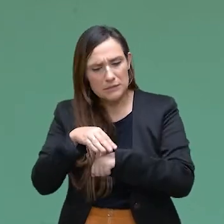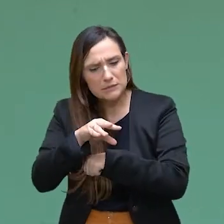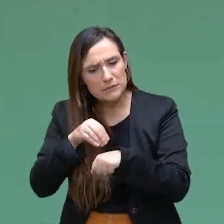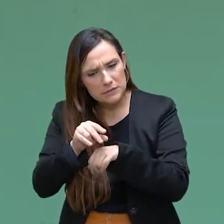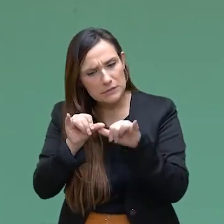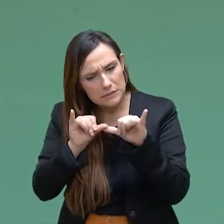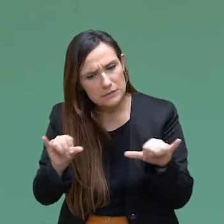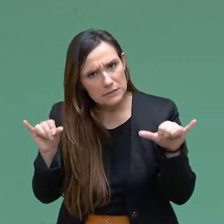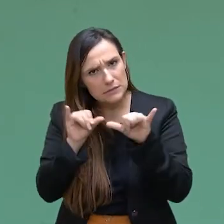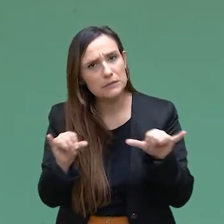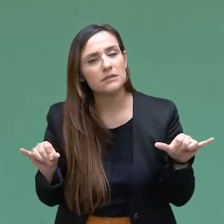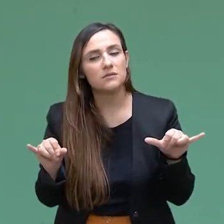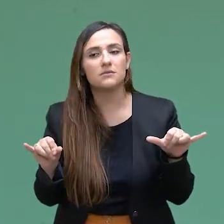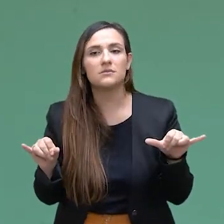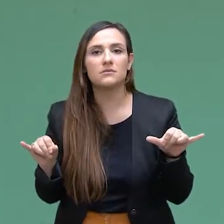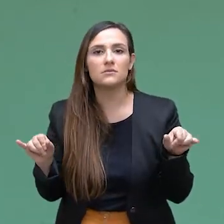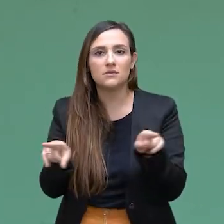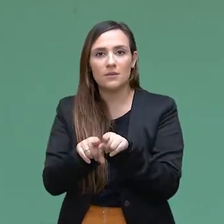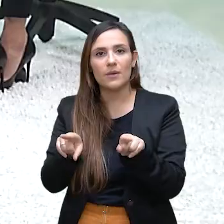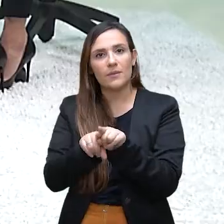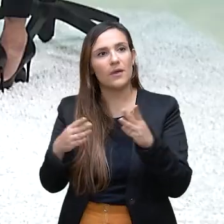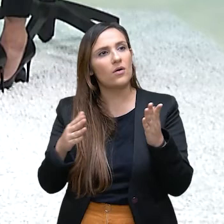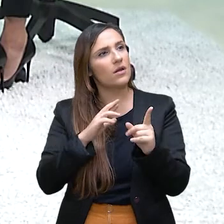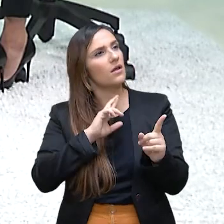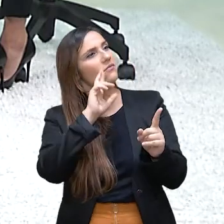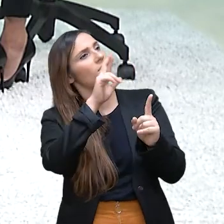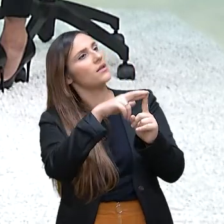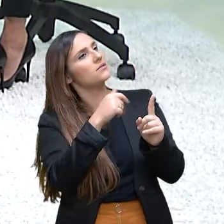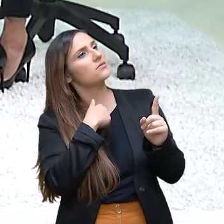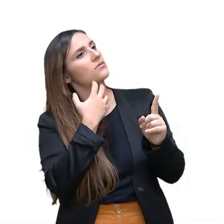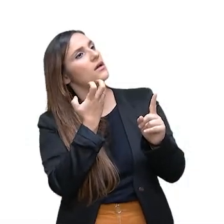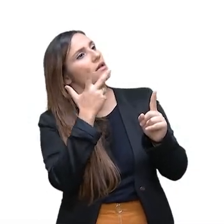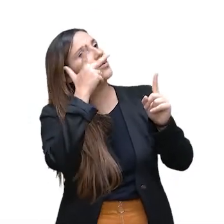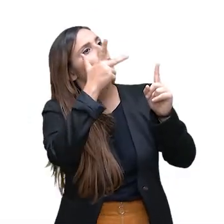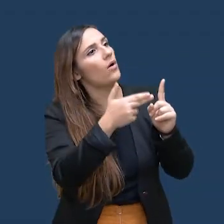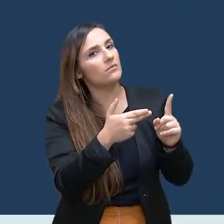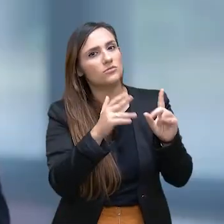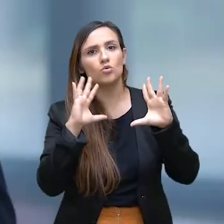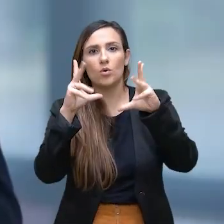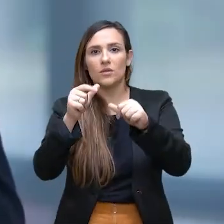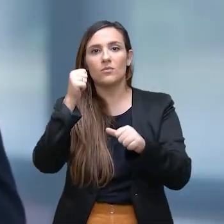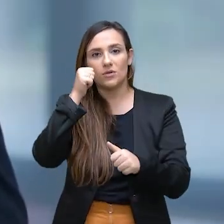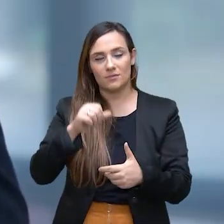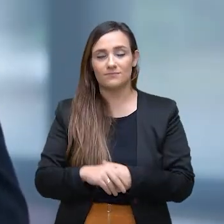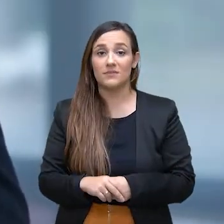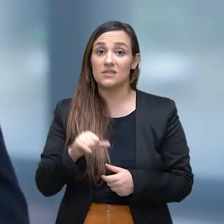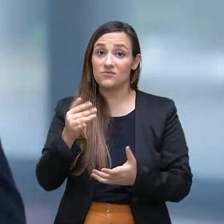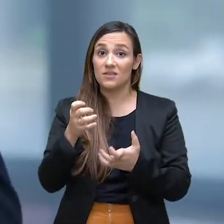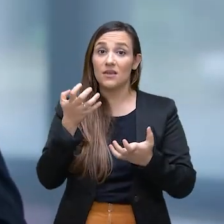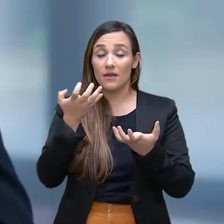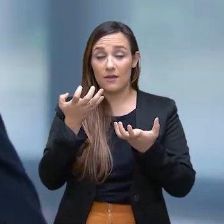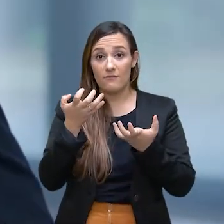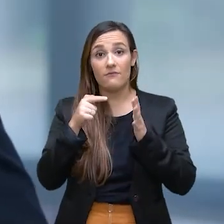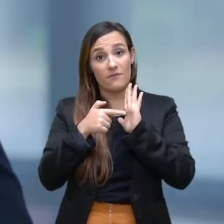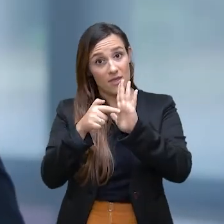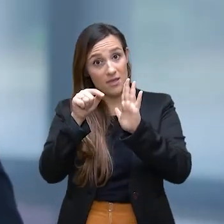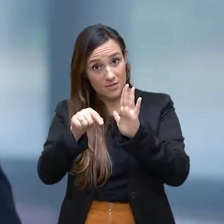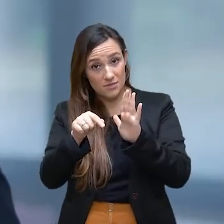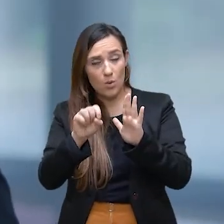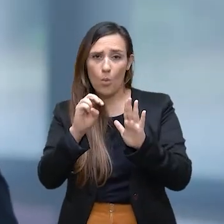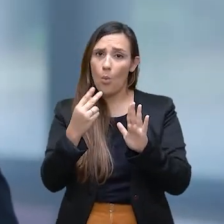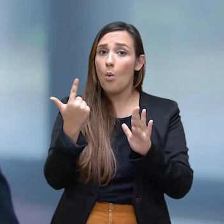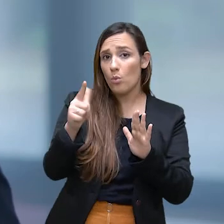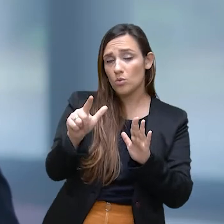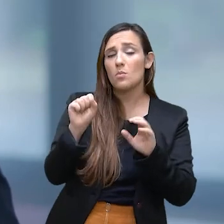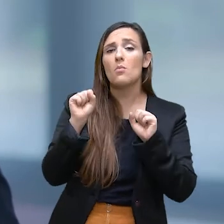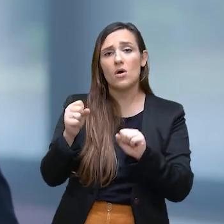informação, levar inspiração para todas as mulheres. Para assistir a esse e outros programas, aponte a câmera do seu